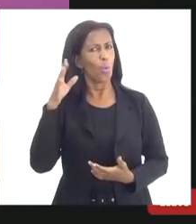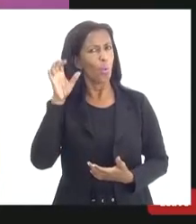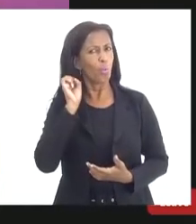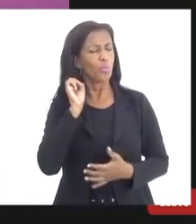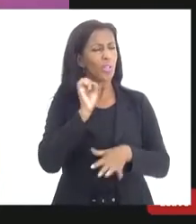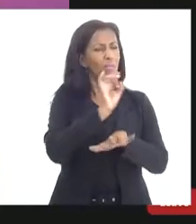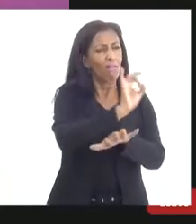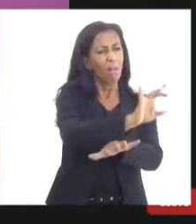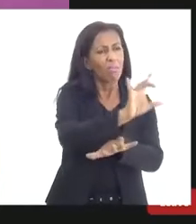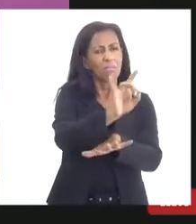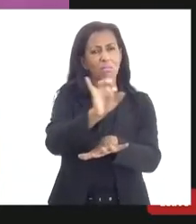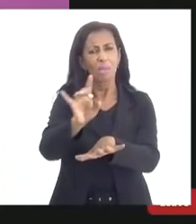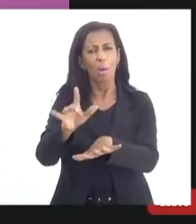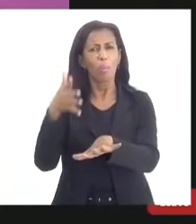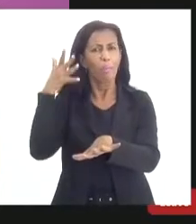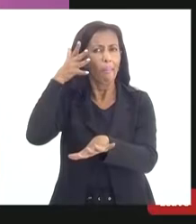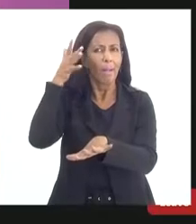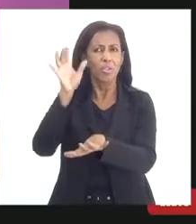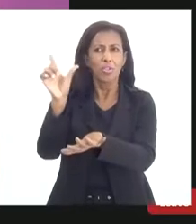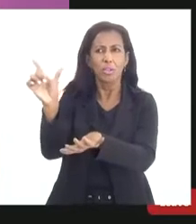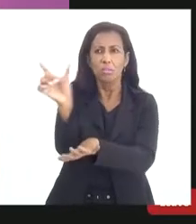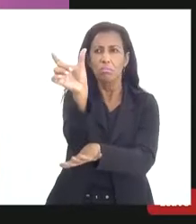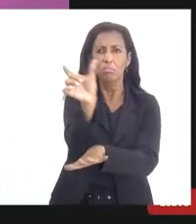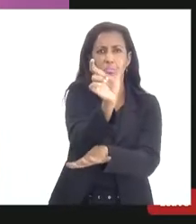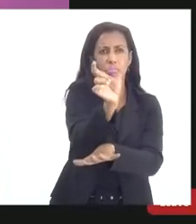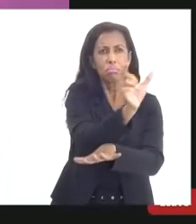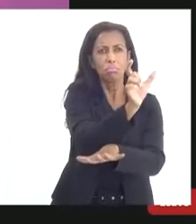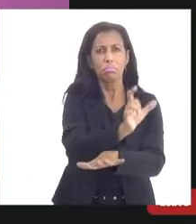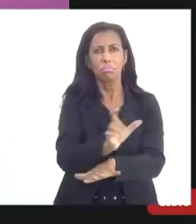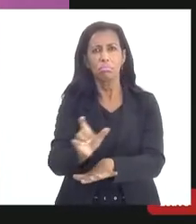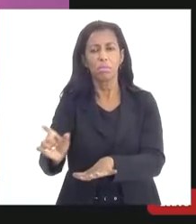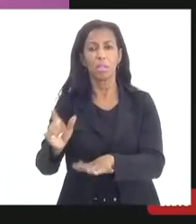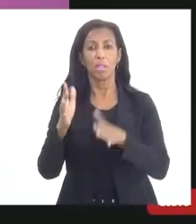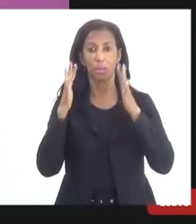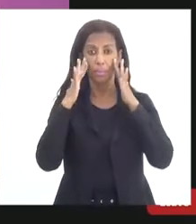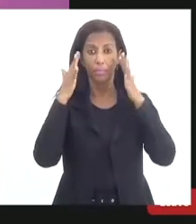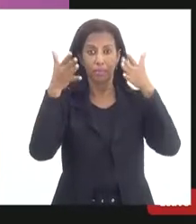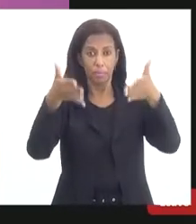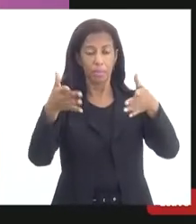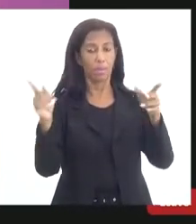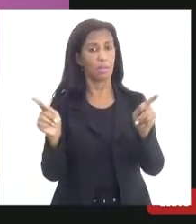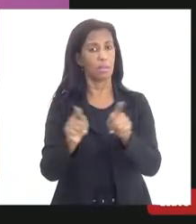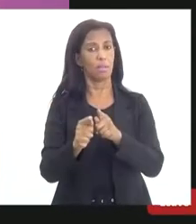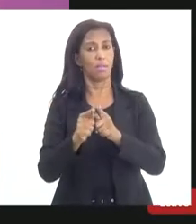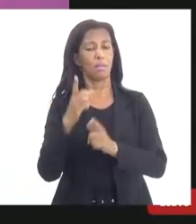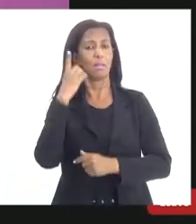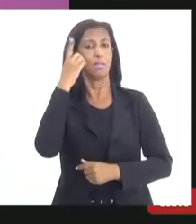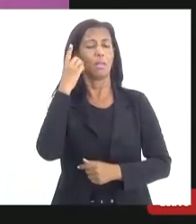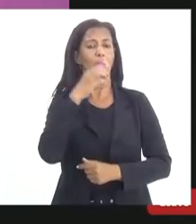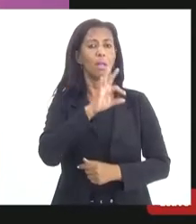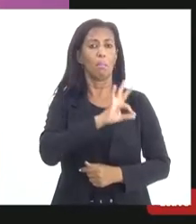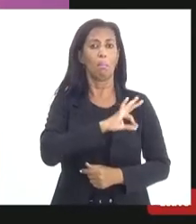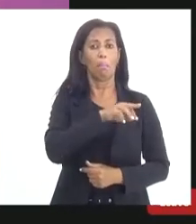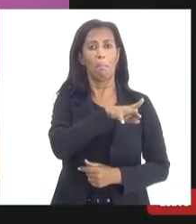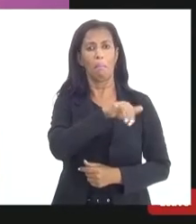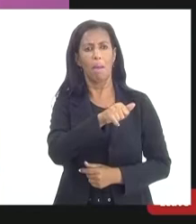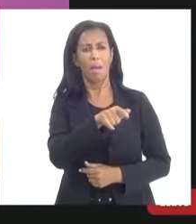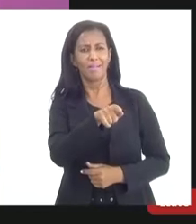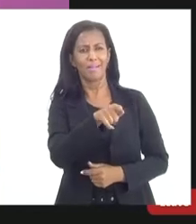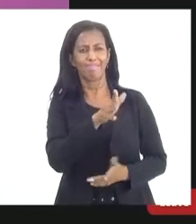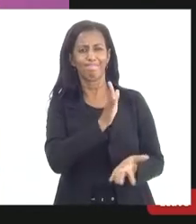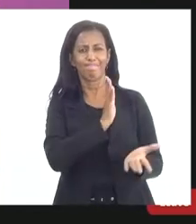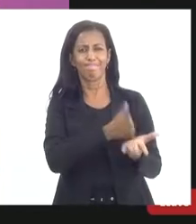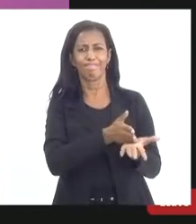as as falas aqui e atentamente também a deputada Marta Rocha no seu brilhante